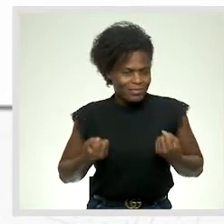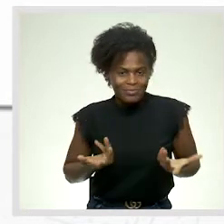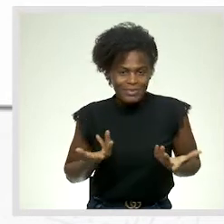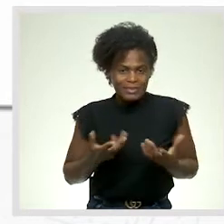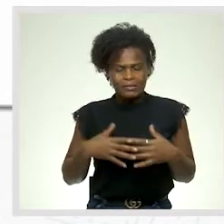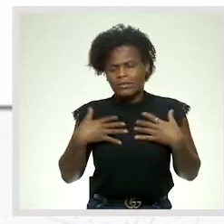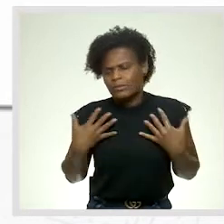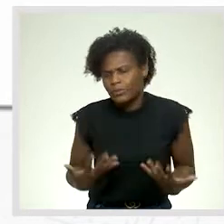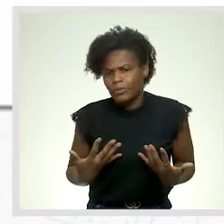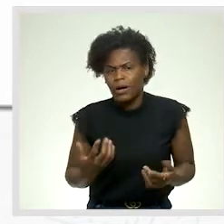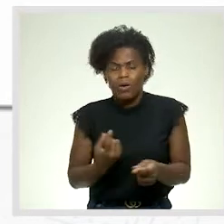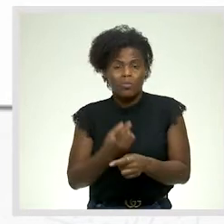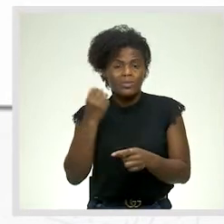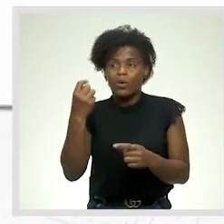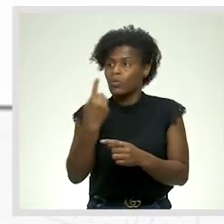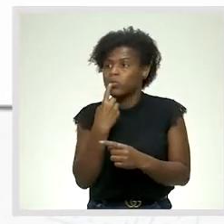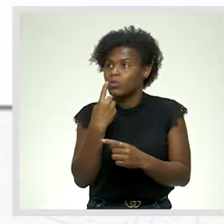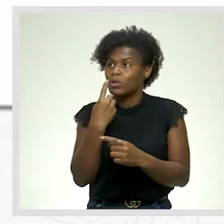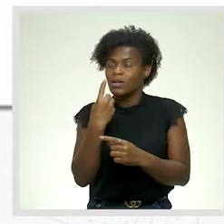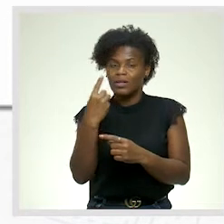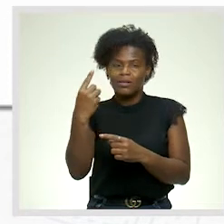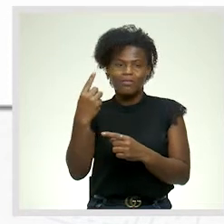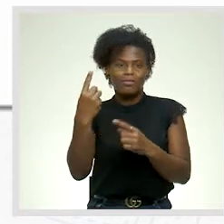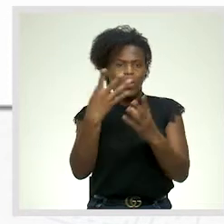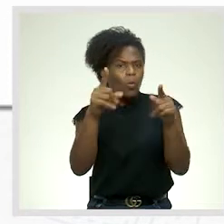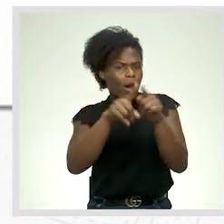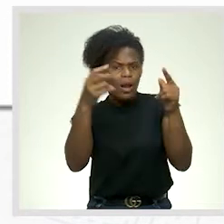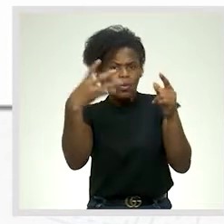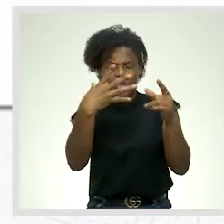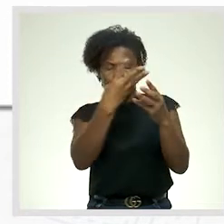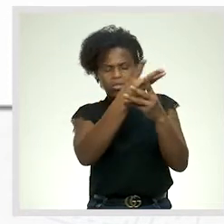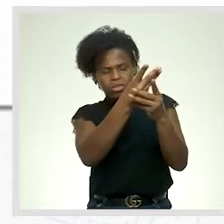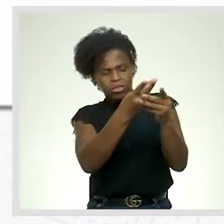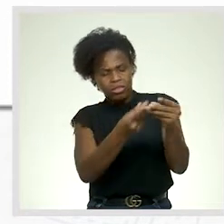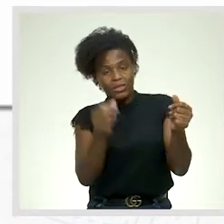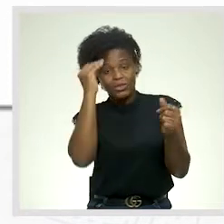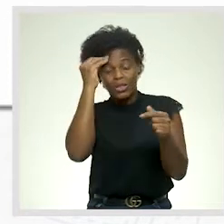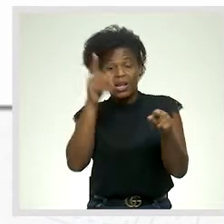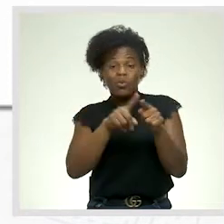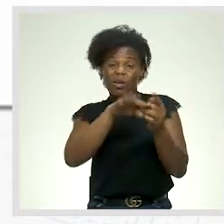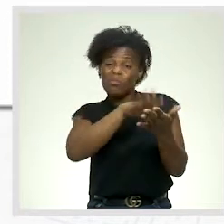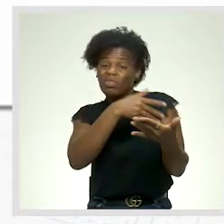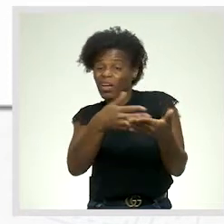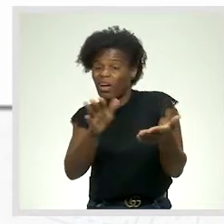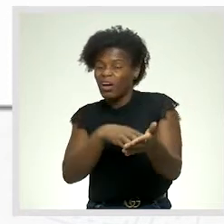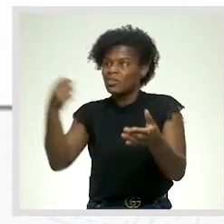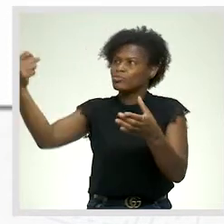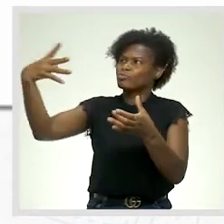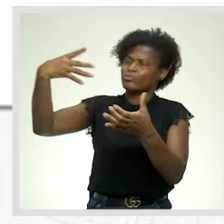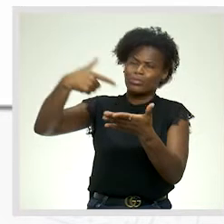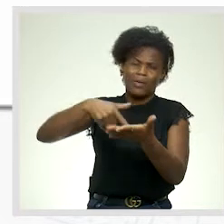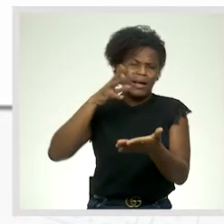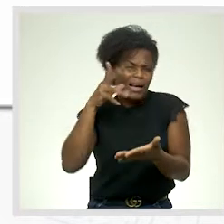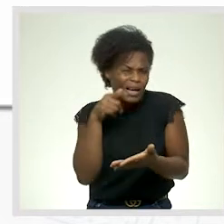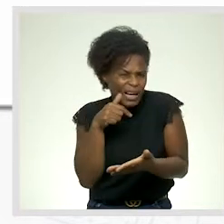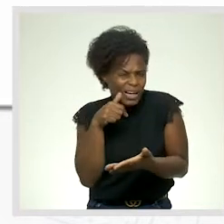Desgastar-se como a luz da vela e derreter-se de saudades como uma manteiga exposta aos implacáveis raios de